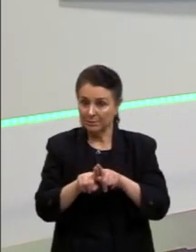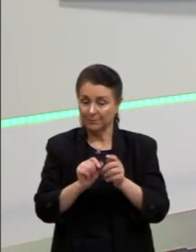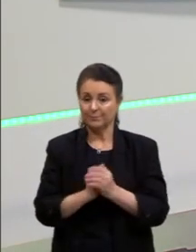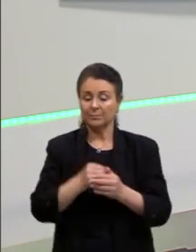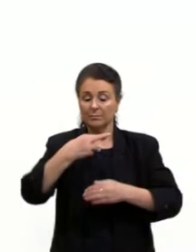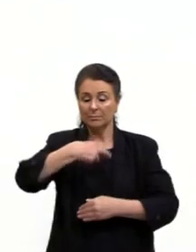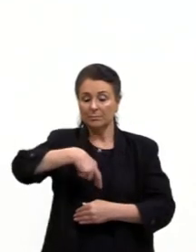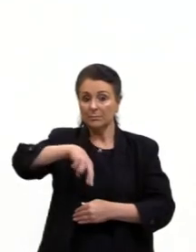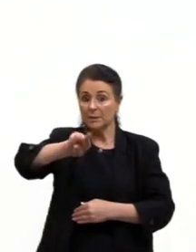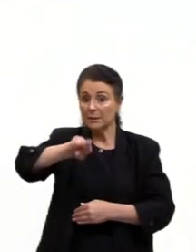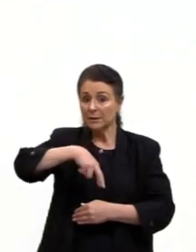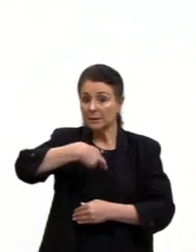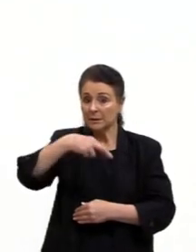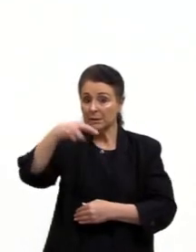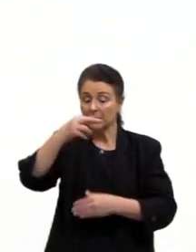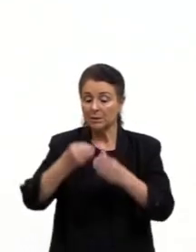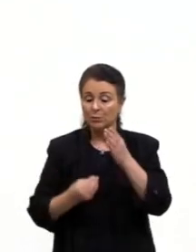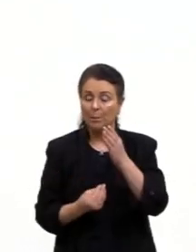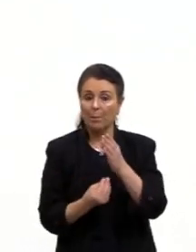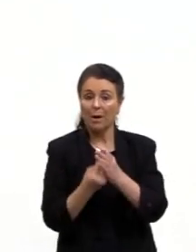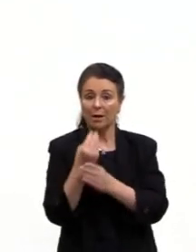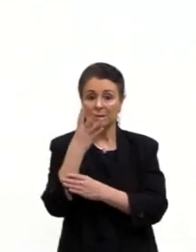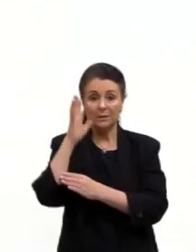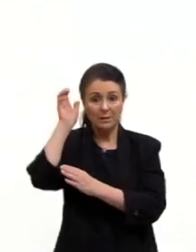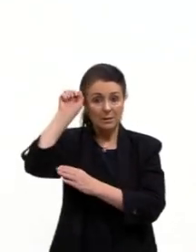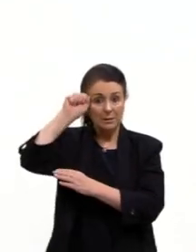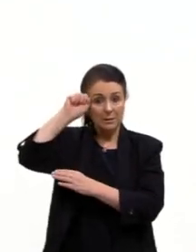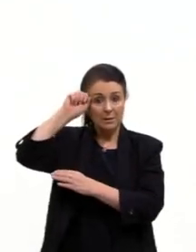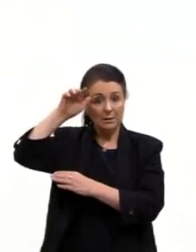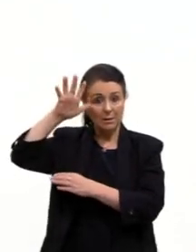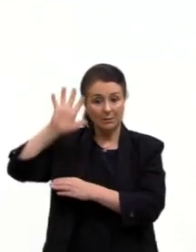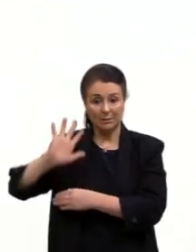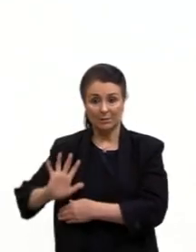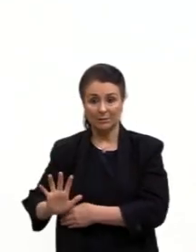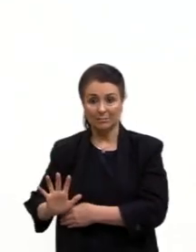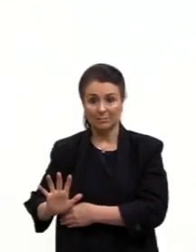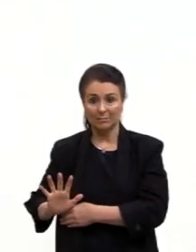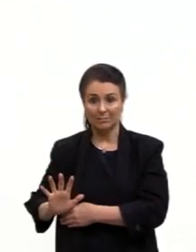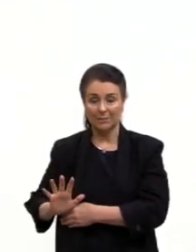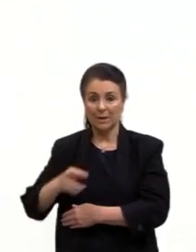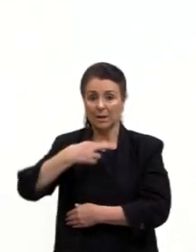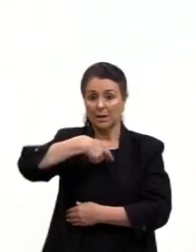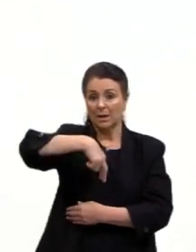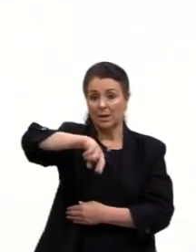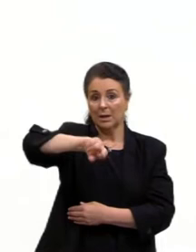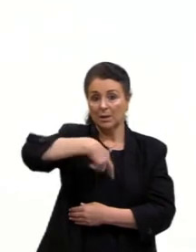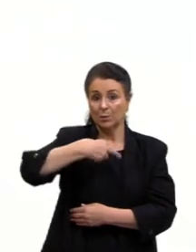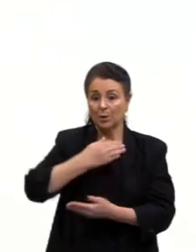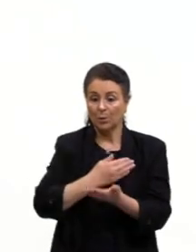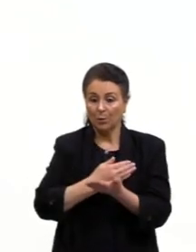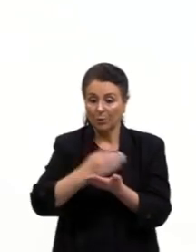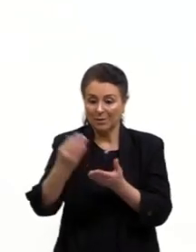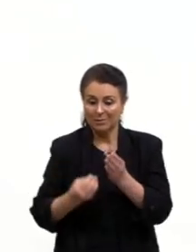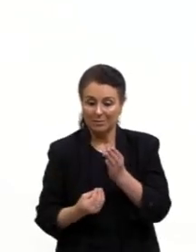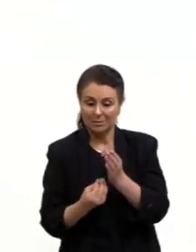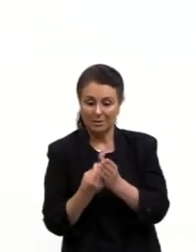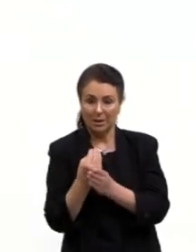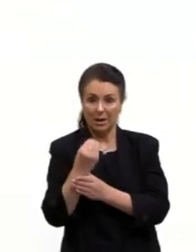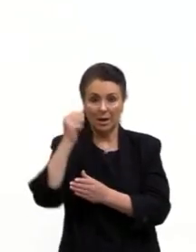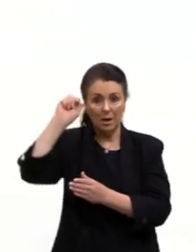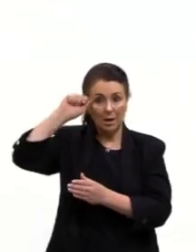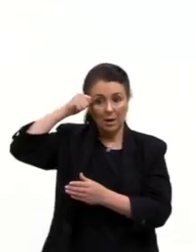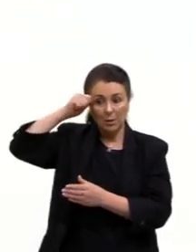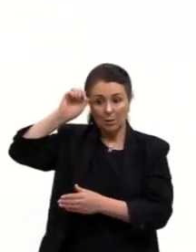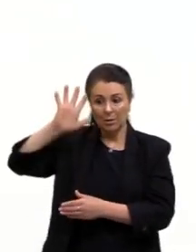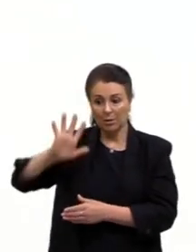religiões de matrizes africanas? Matriz é origem. Então, são religiões que se originaram na África, mas também que aqui